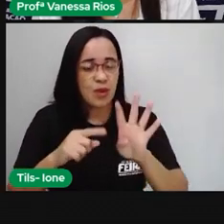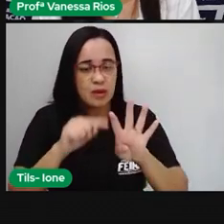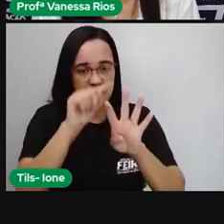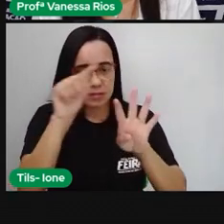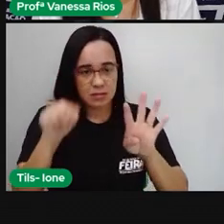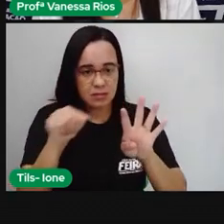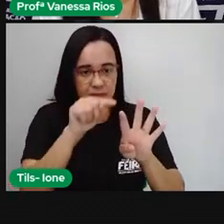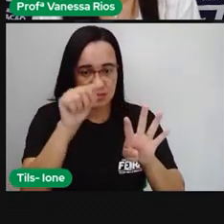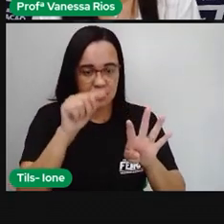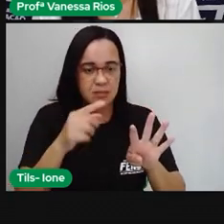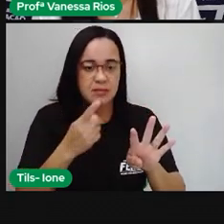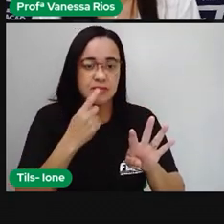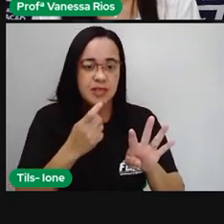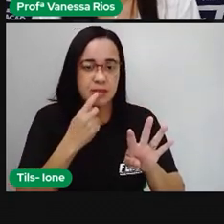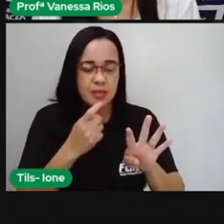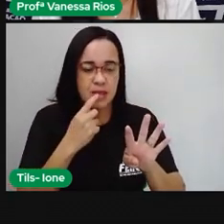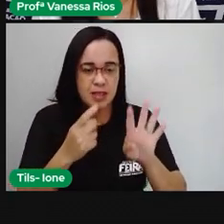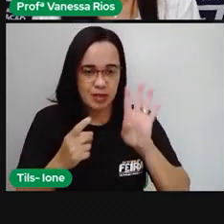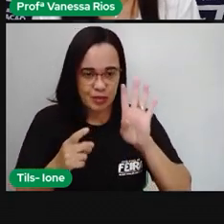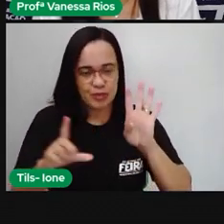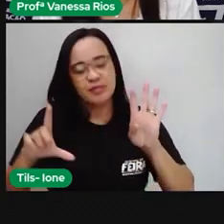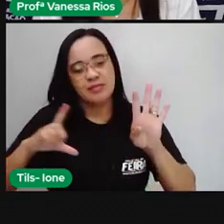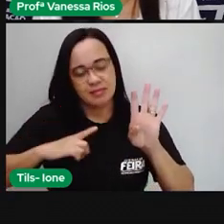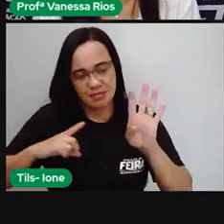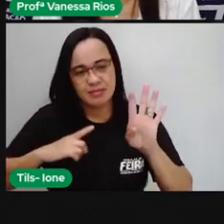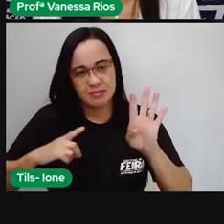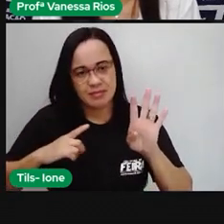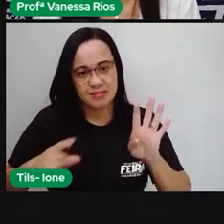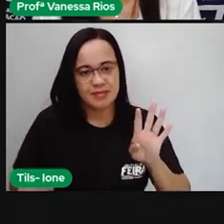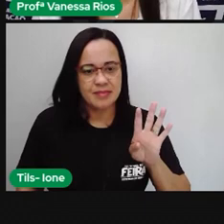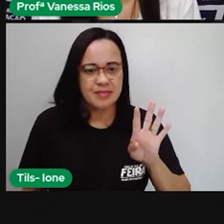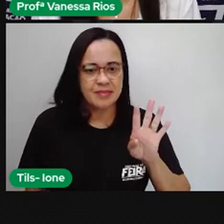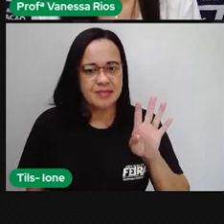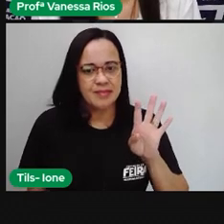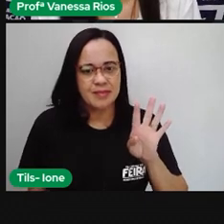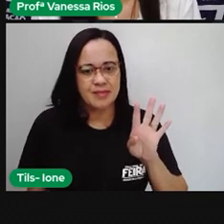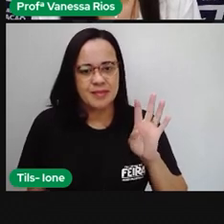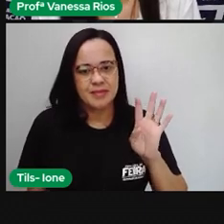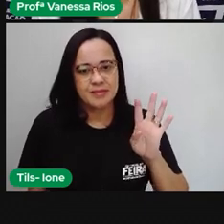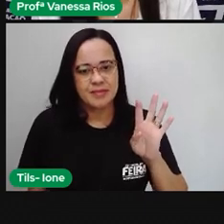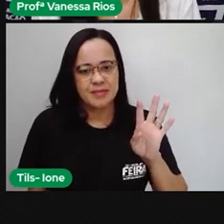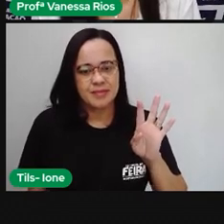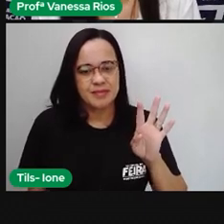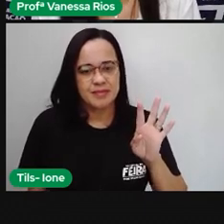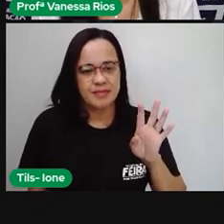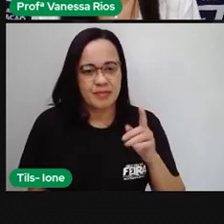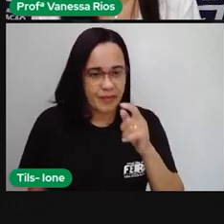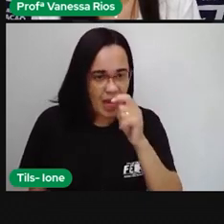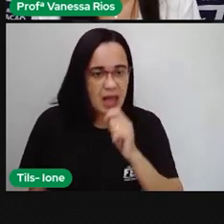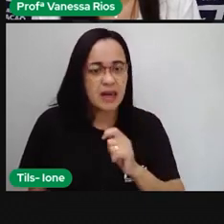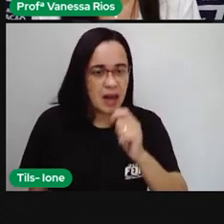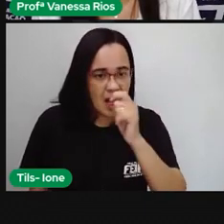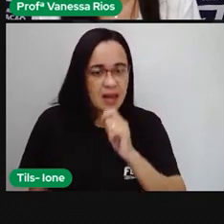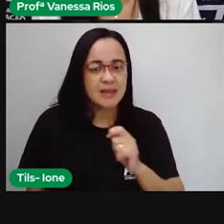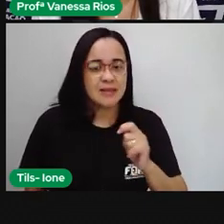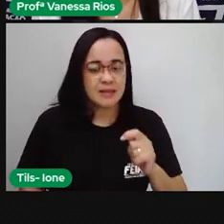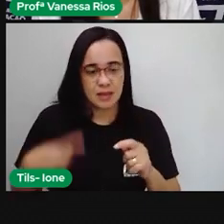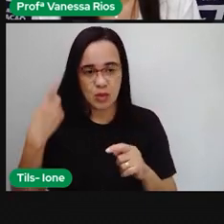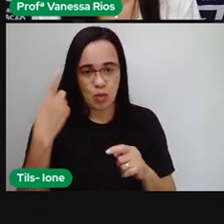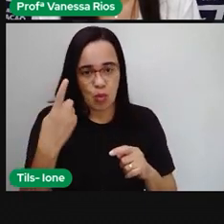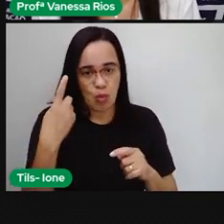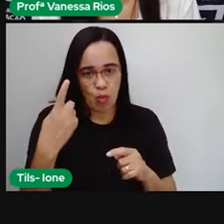quatro. Então, a gente percebe aí quatro eixos simétricos. A casquinha de sorvete, um eixo.